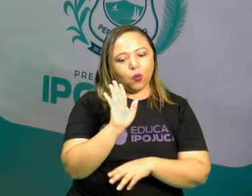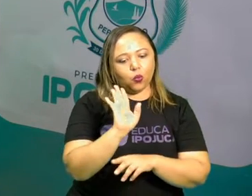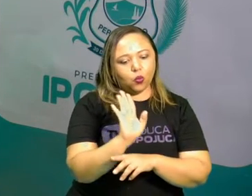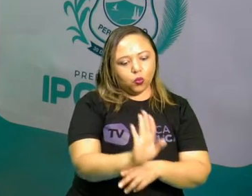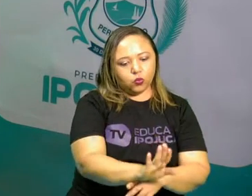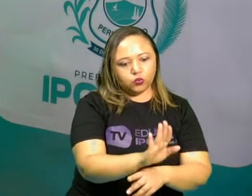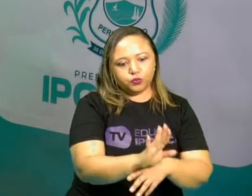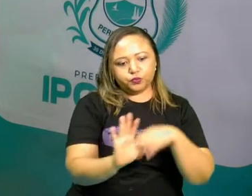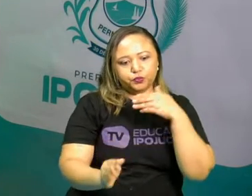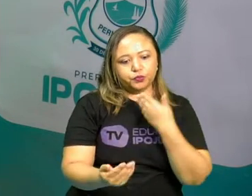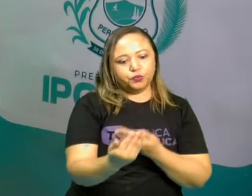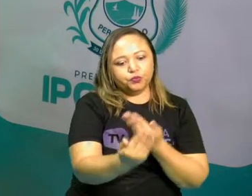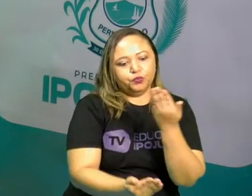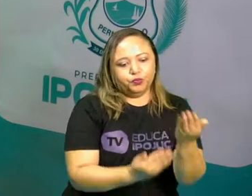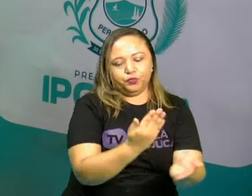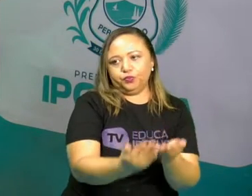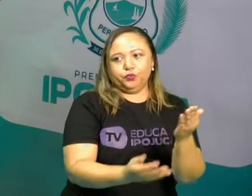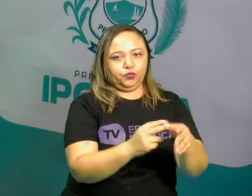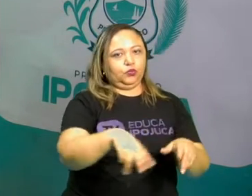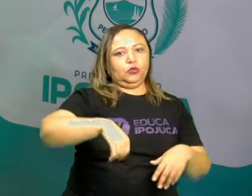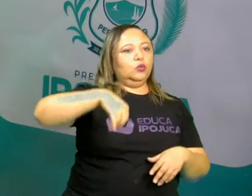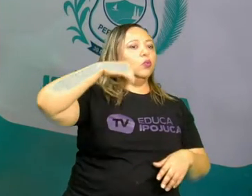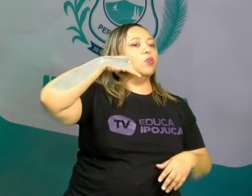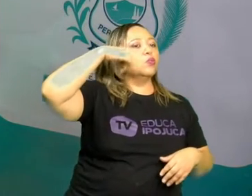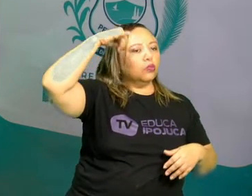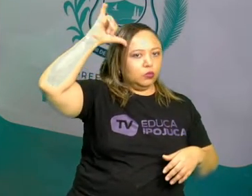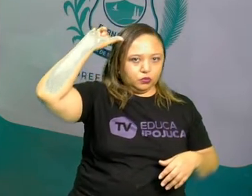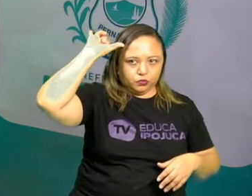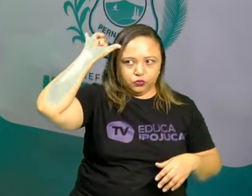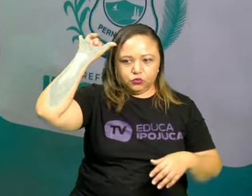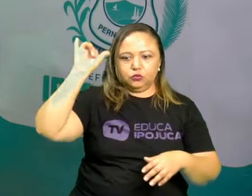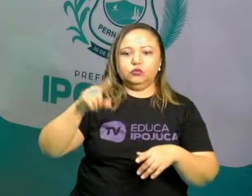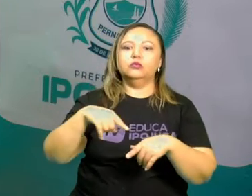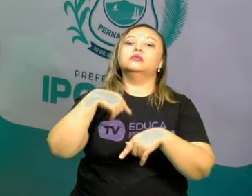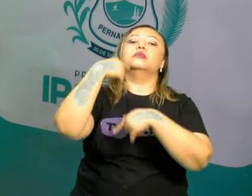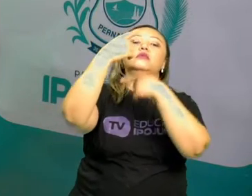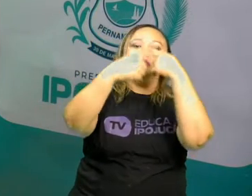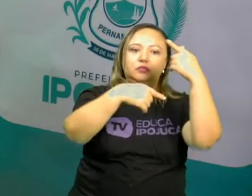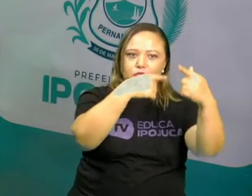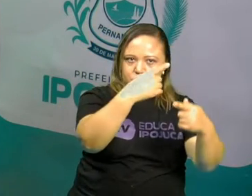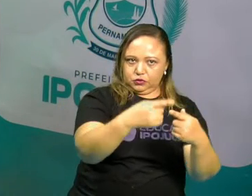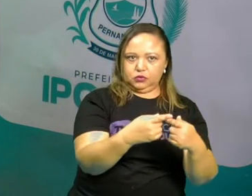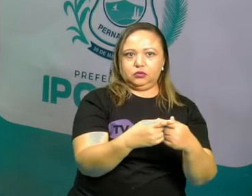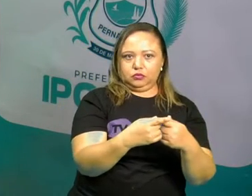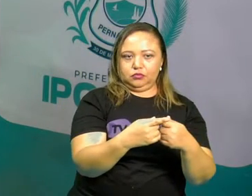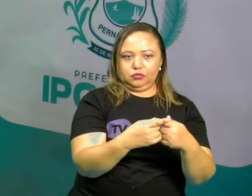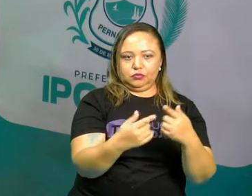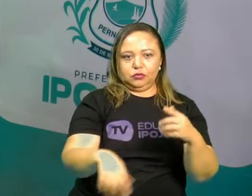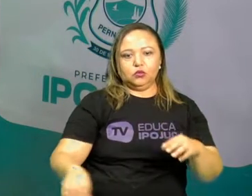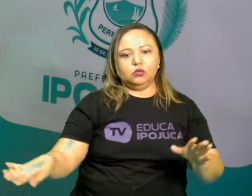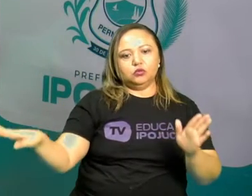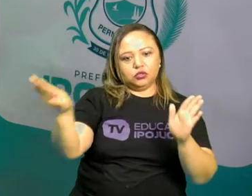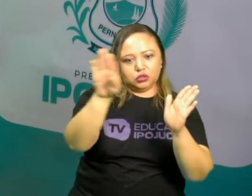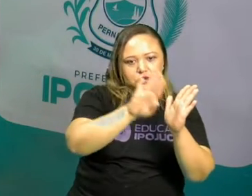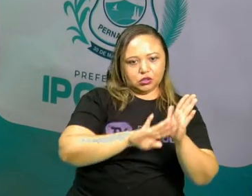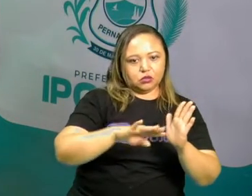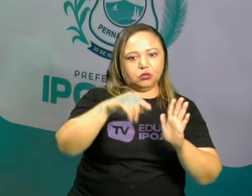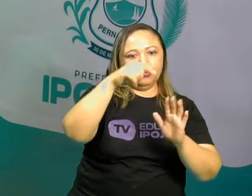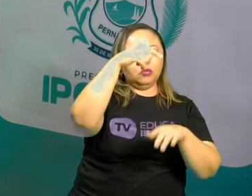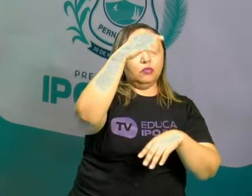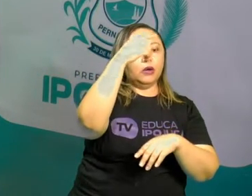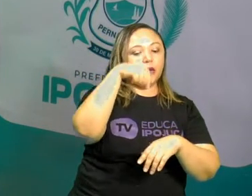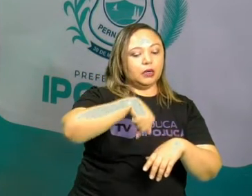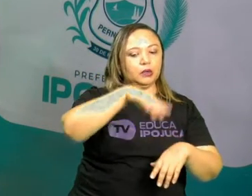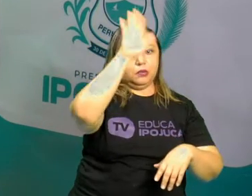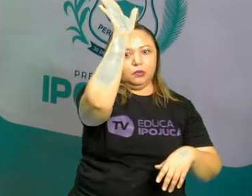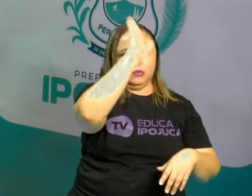que os descobridores do Brasil começaram a entrar de território adentro no Brasil.